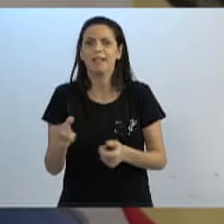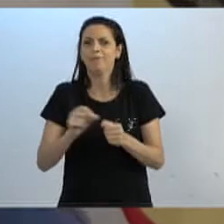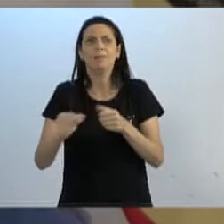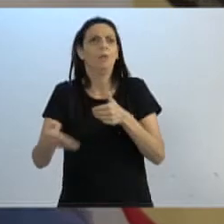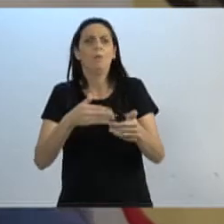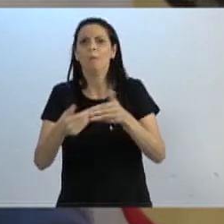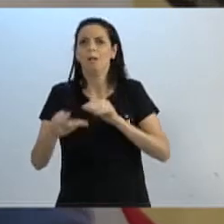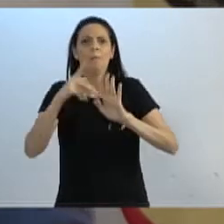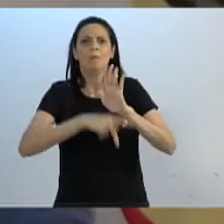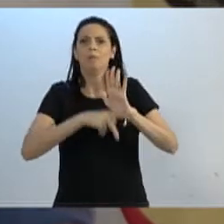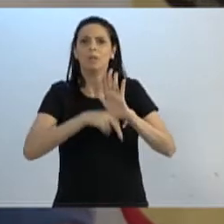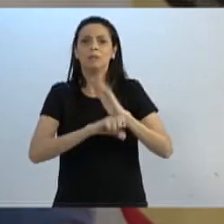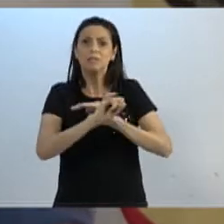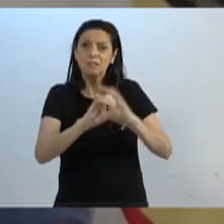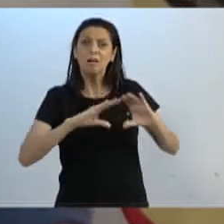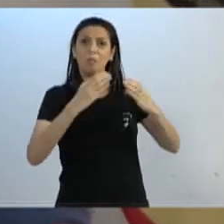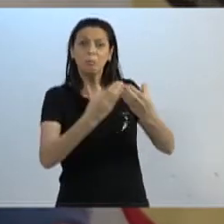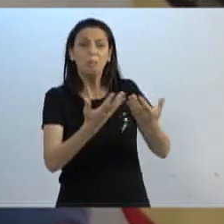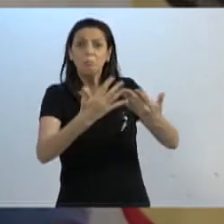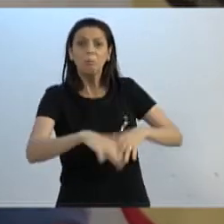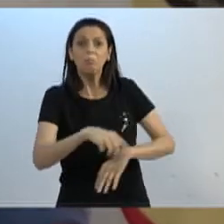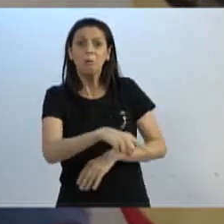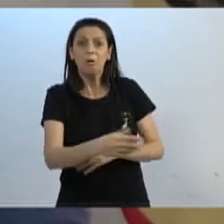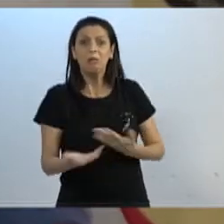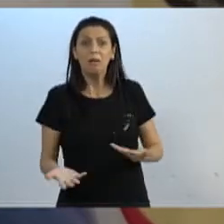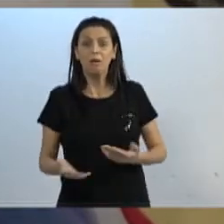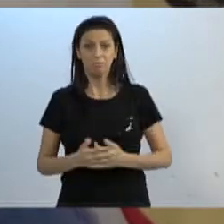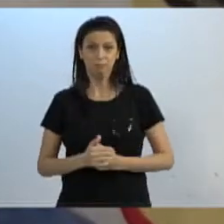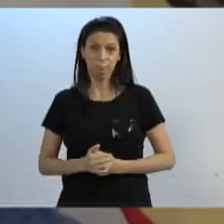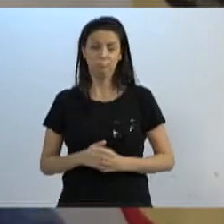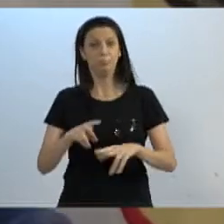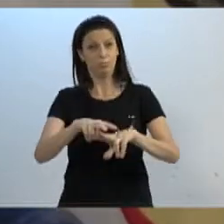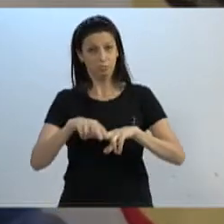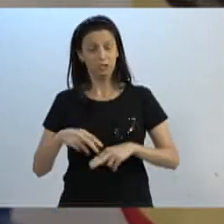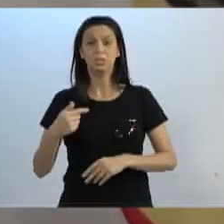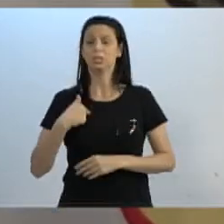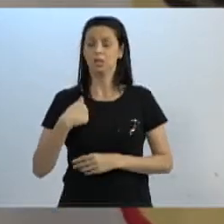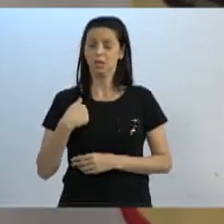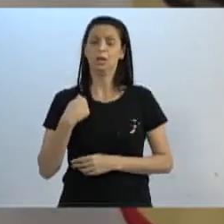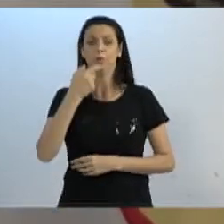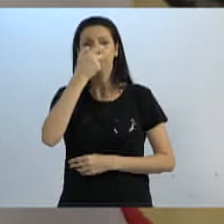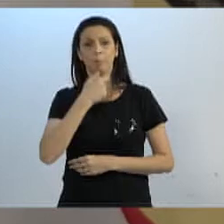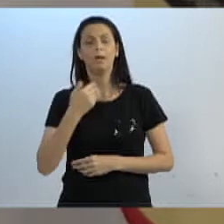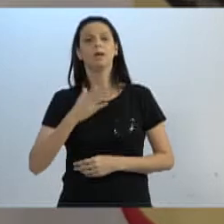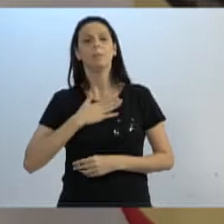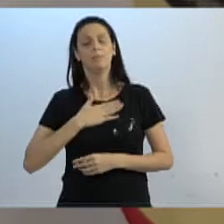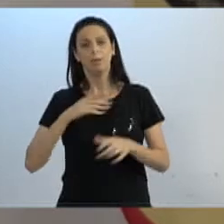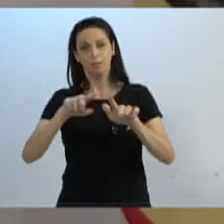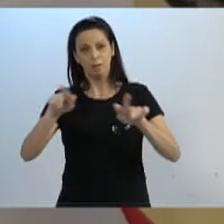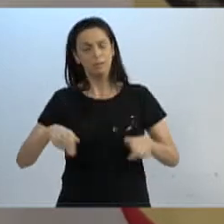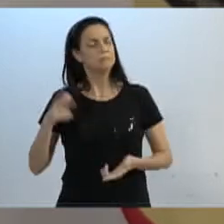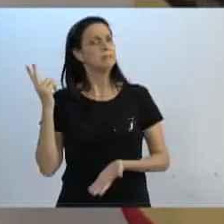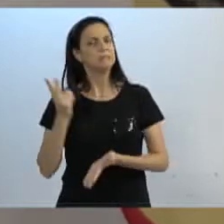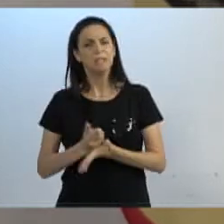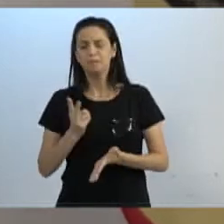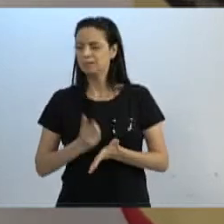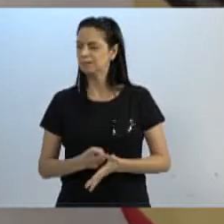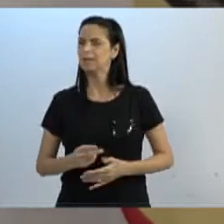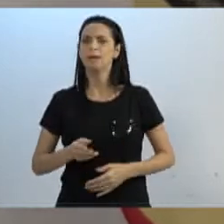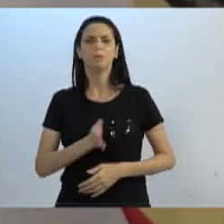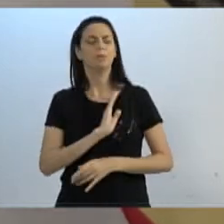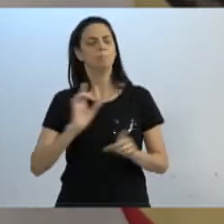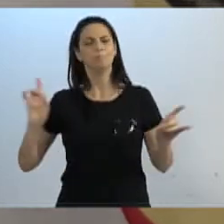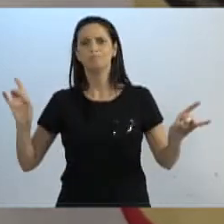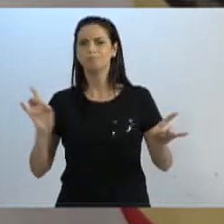projeto se a comunidade não é aquilo que ela quer. Por isso, o vereador Becker e o meu gabinete estamos sempre pronto para